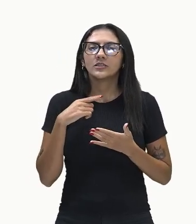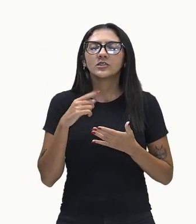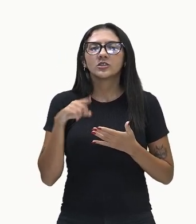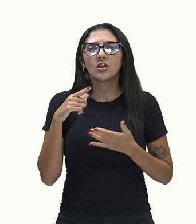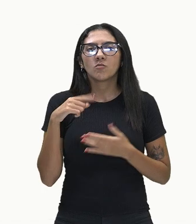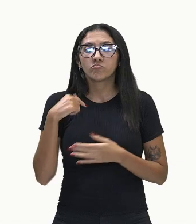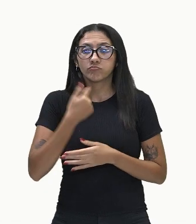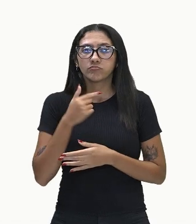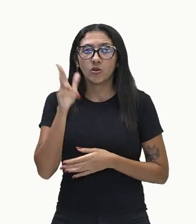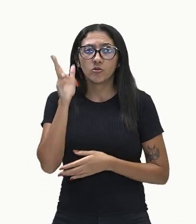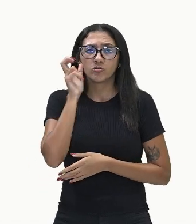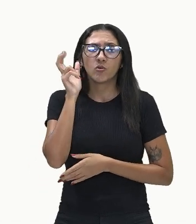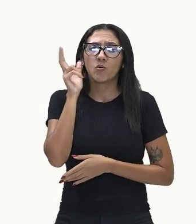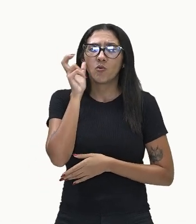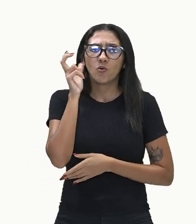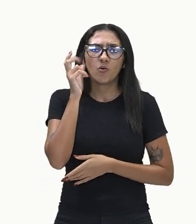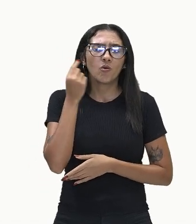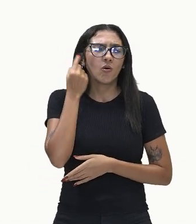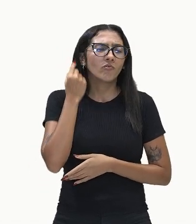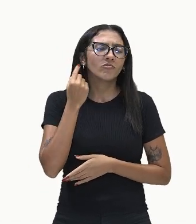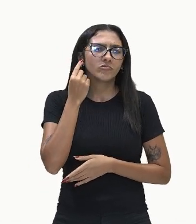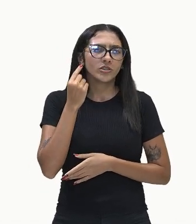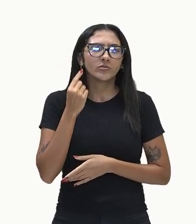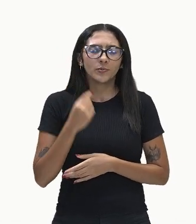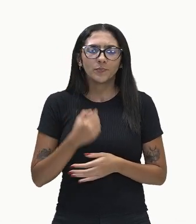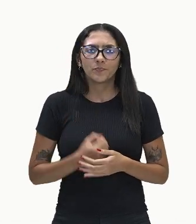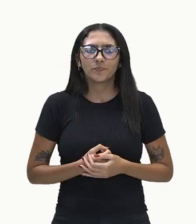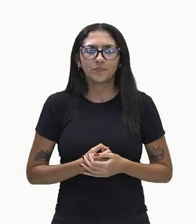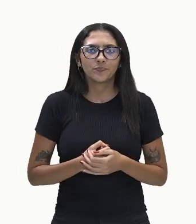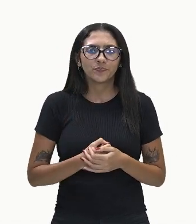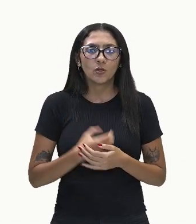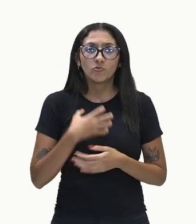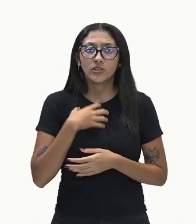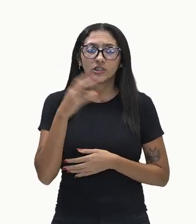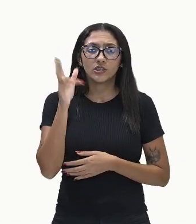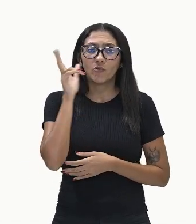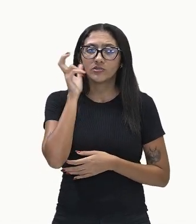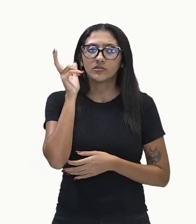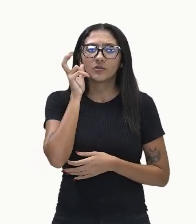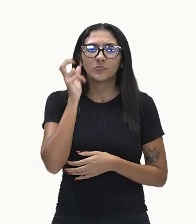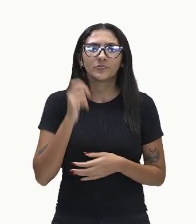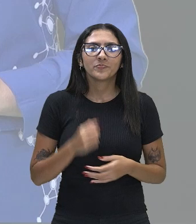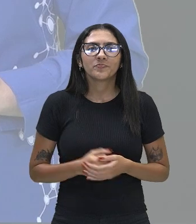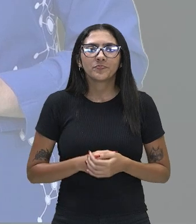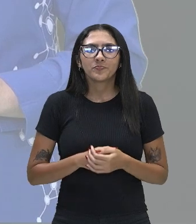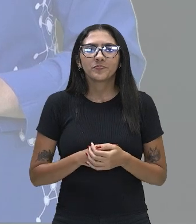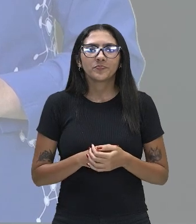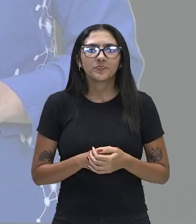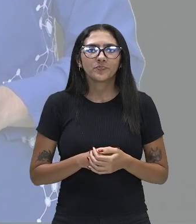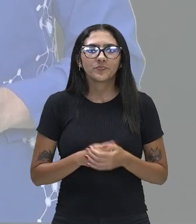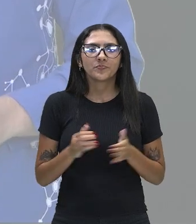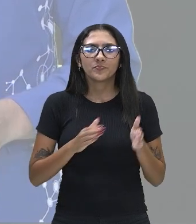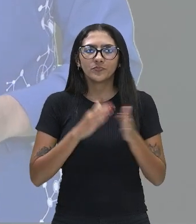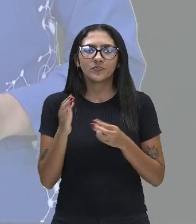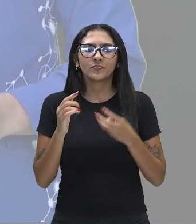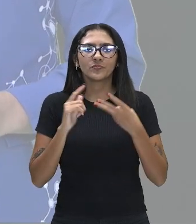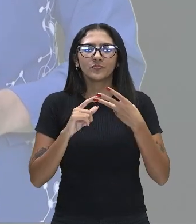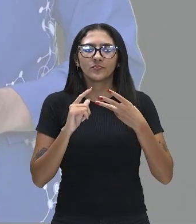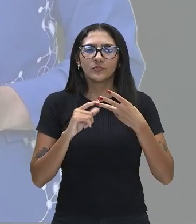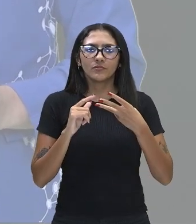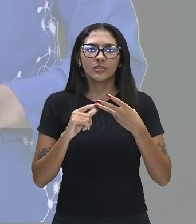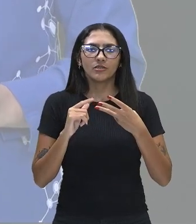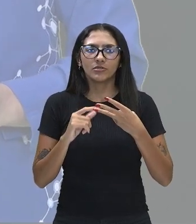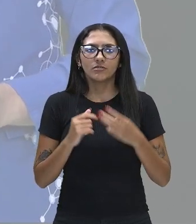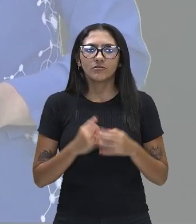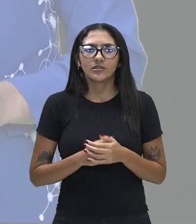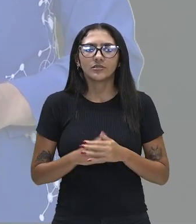que funciona o nosso sentido da audição. Vamos ao próximo sentido, então, gente. Agora a gente vai falar sobre o